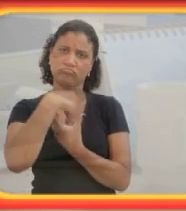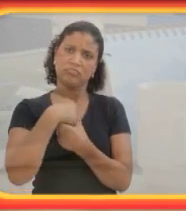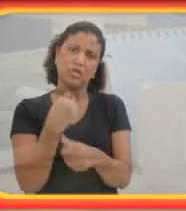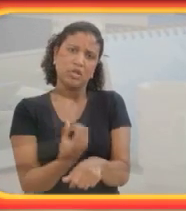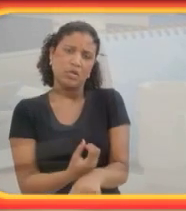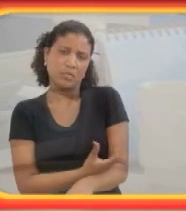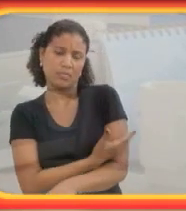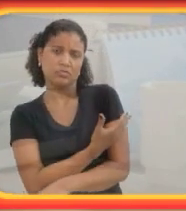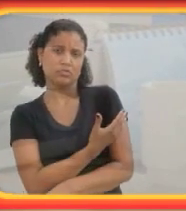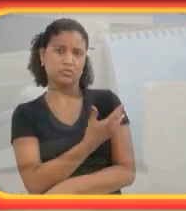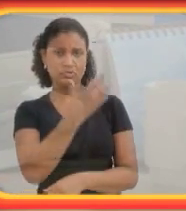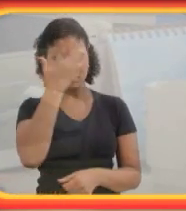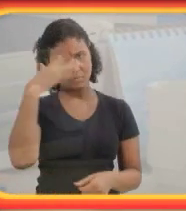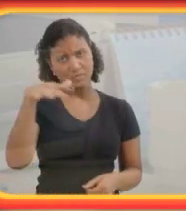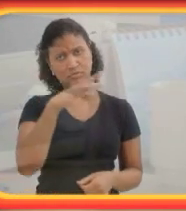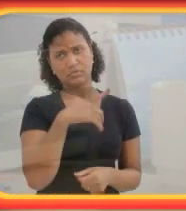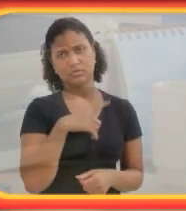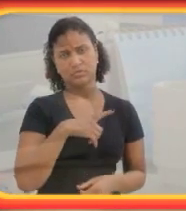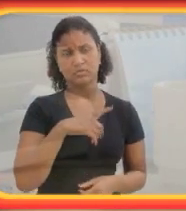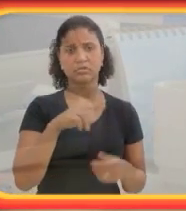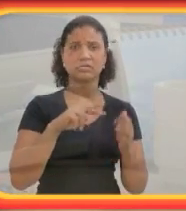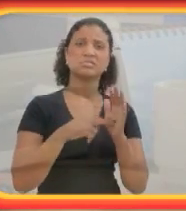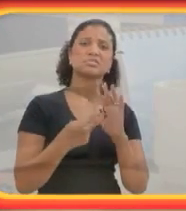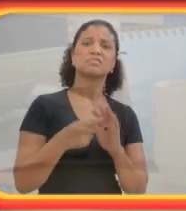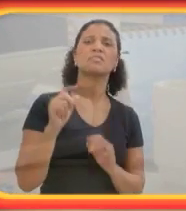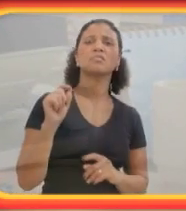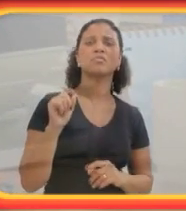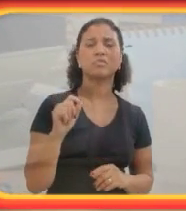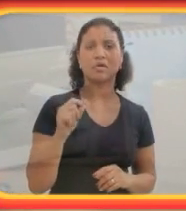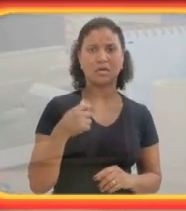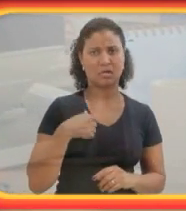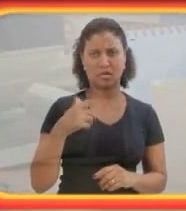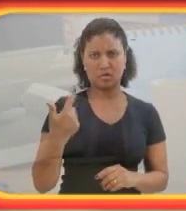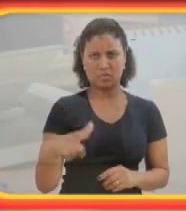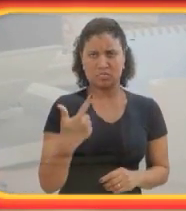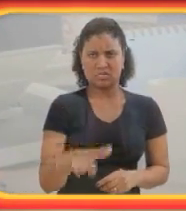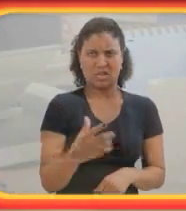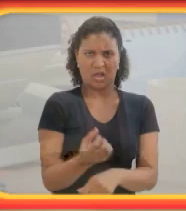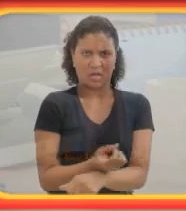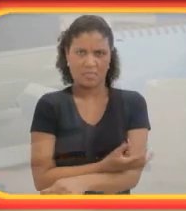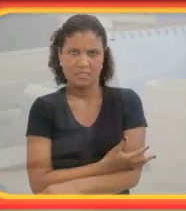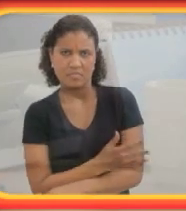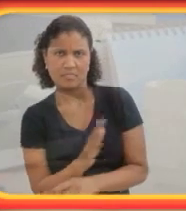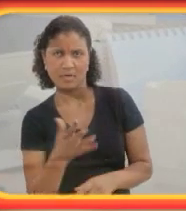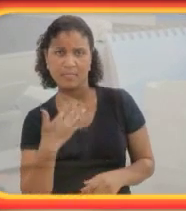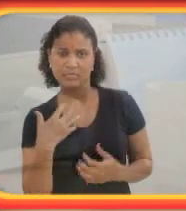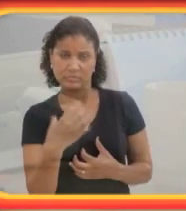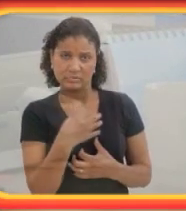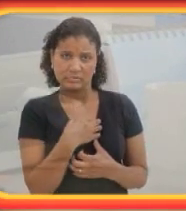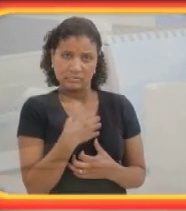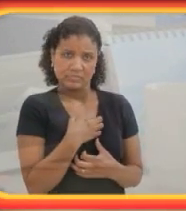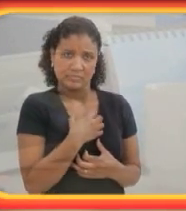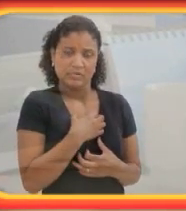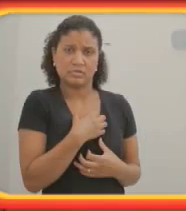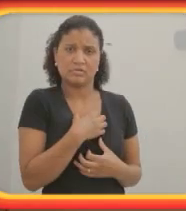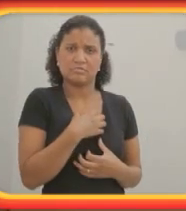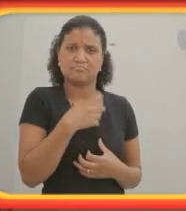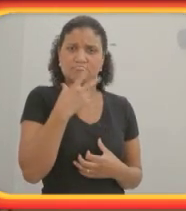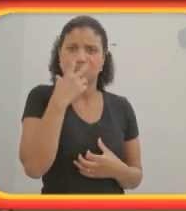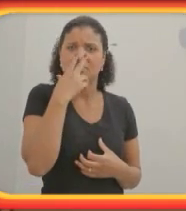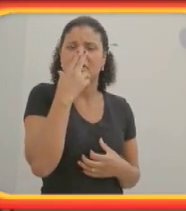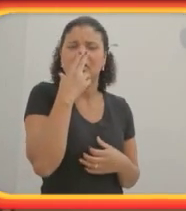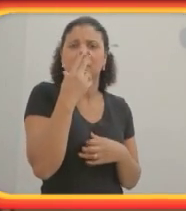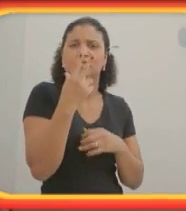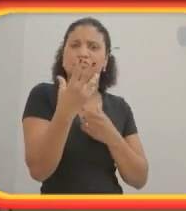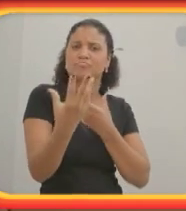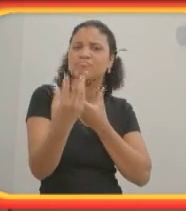emoções que as outras pessoas têm. Isso significa que eu não sou sem emoção, mas que meus sentimentos são desencadeados por